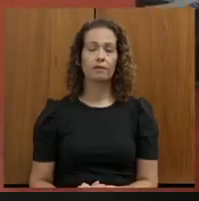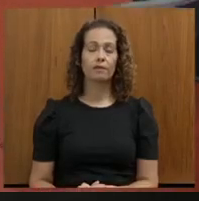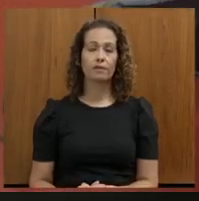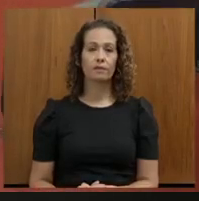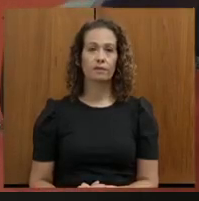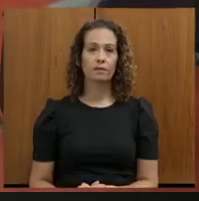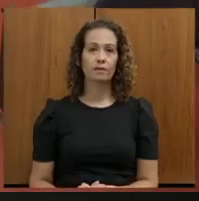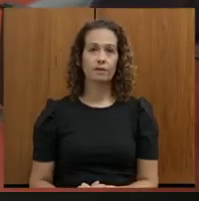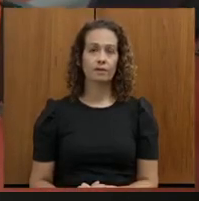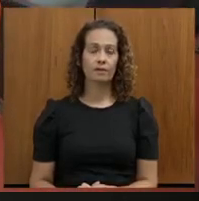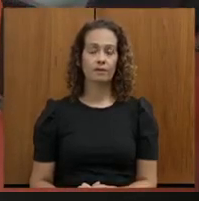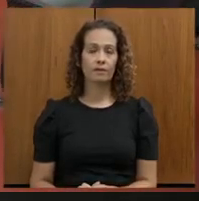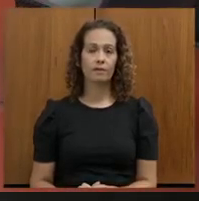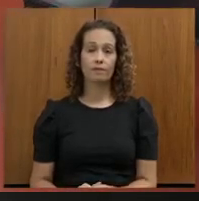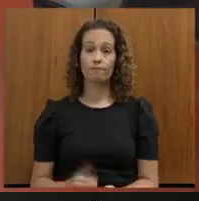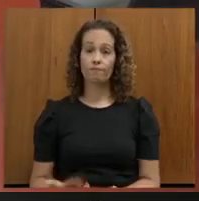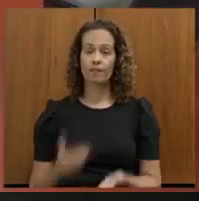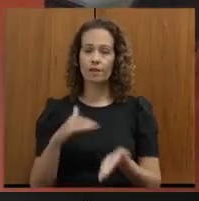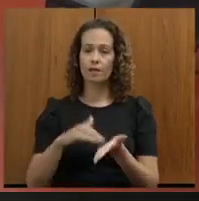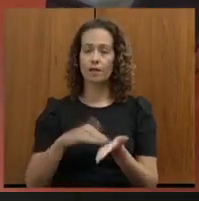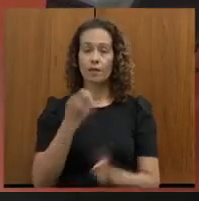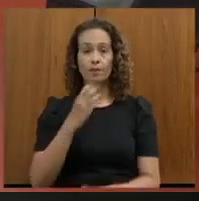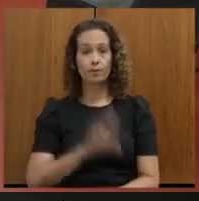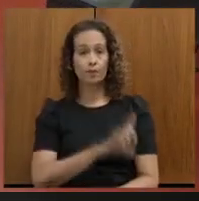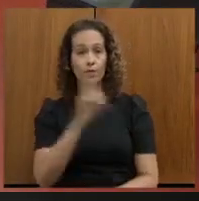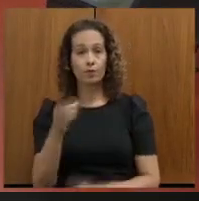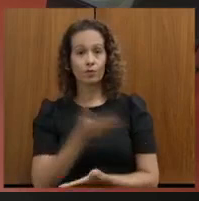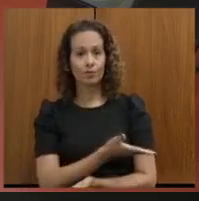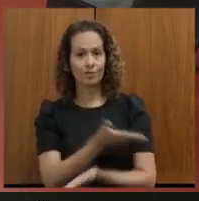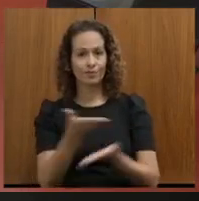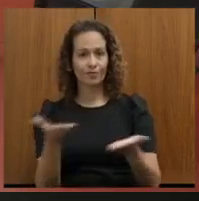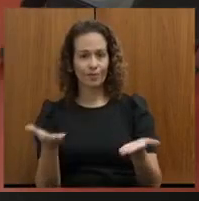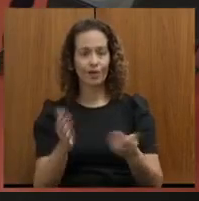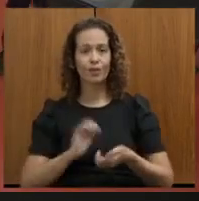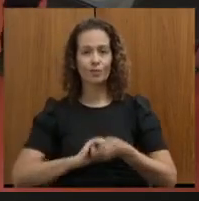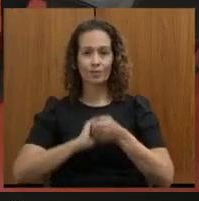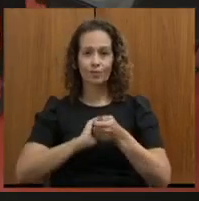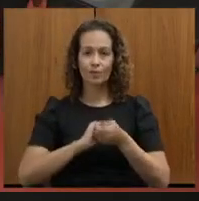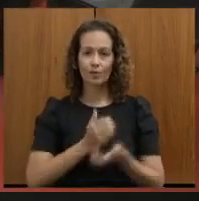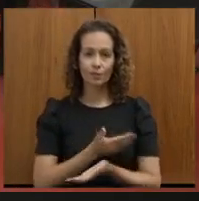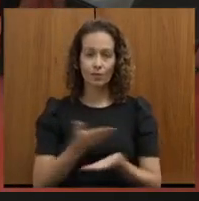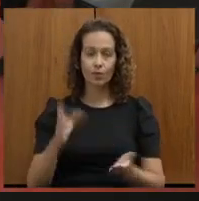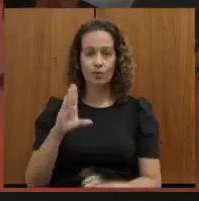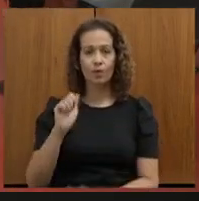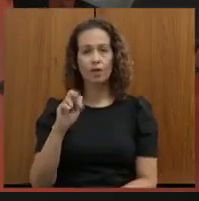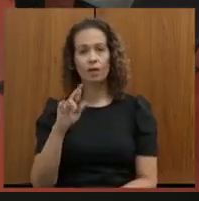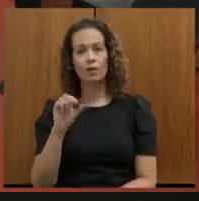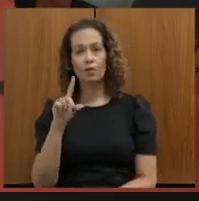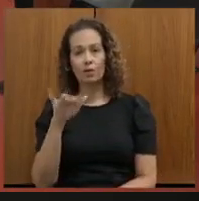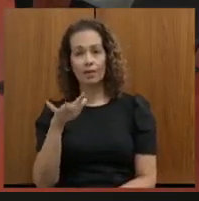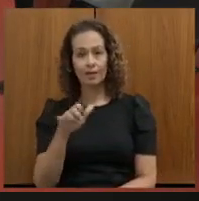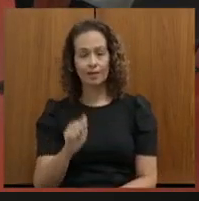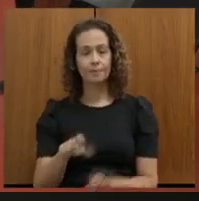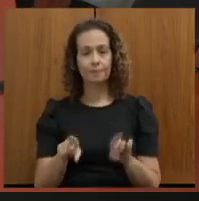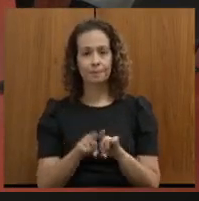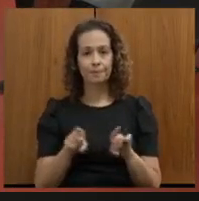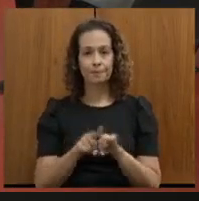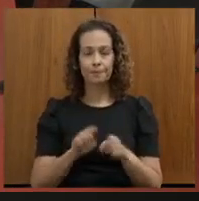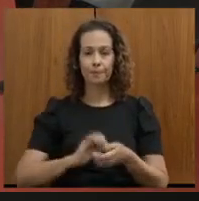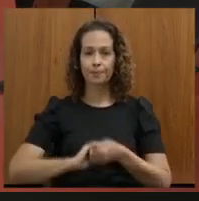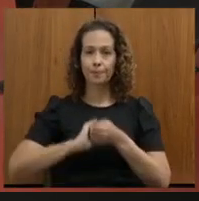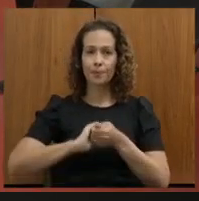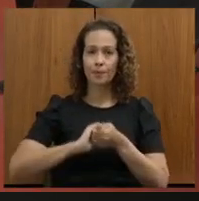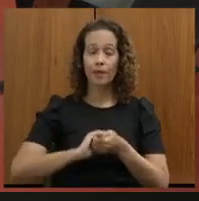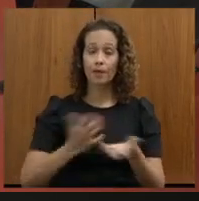Senhor secretário, bom dia, bom dia a todos aí da nossa CEMF, Carovina. Gostaria também de